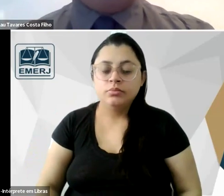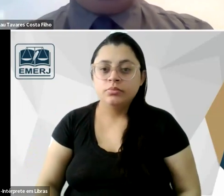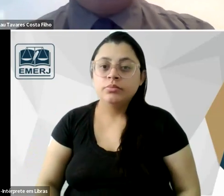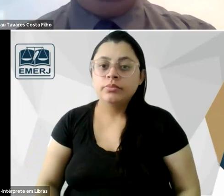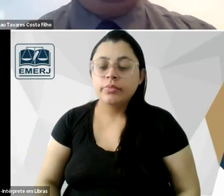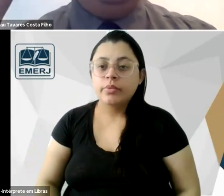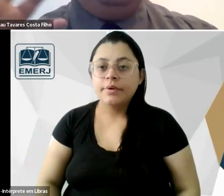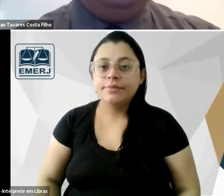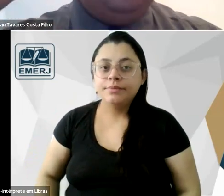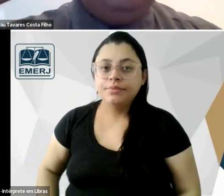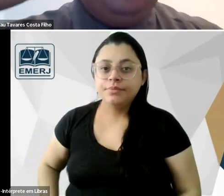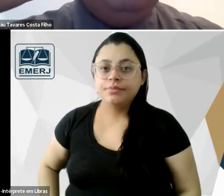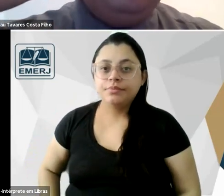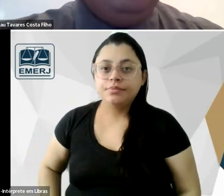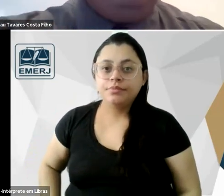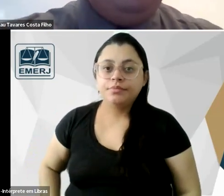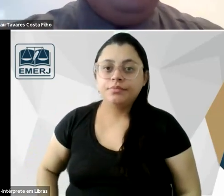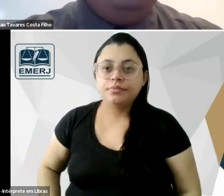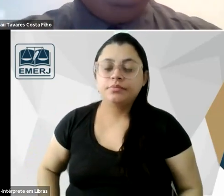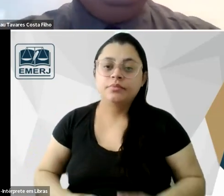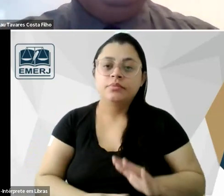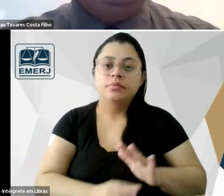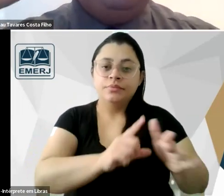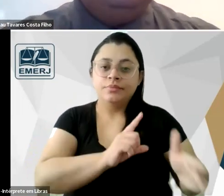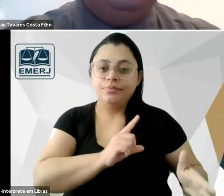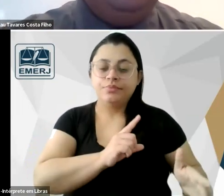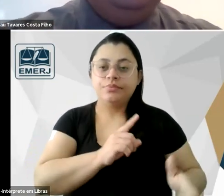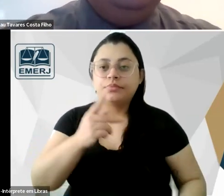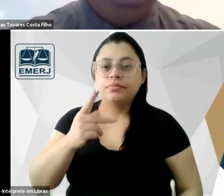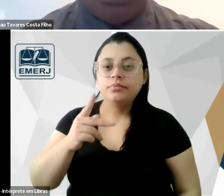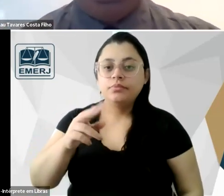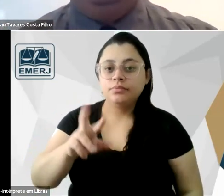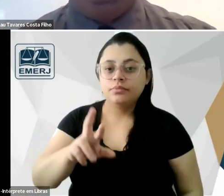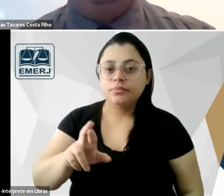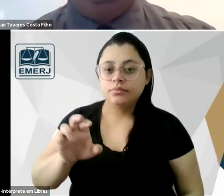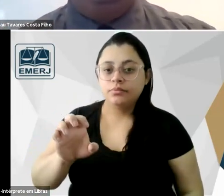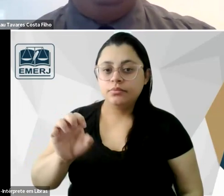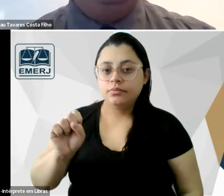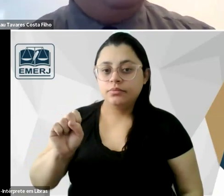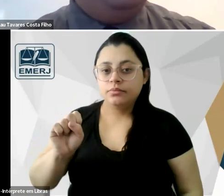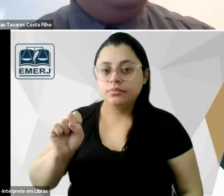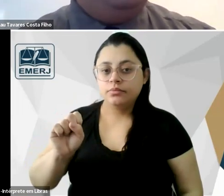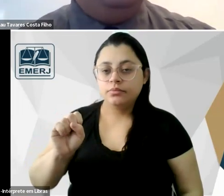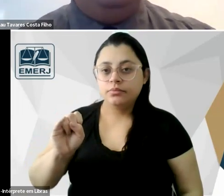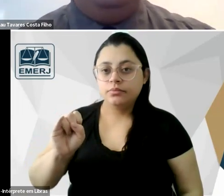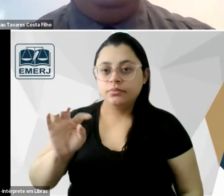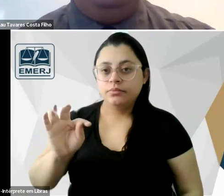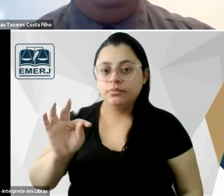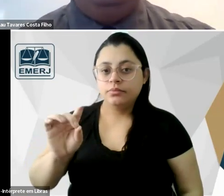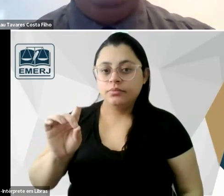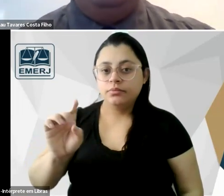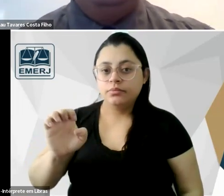antipatizava a expressão até soava mal a expressão presidenta quando a